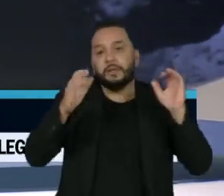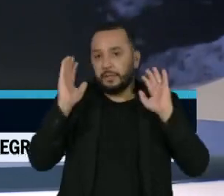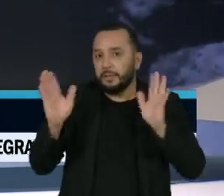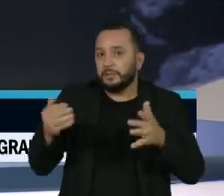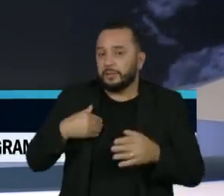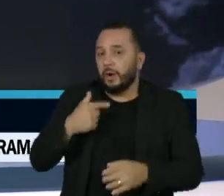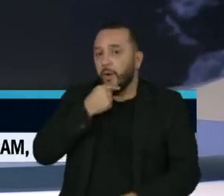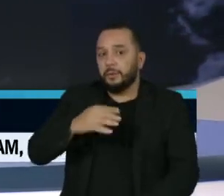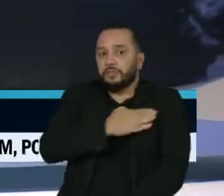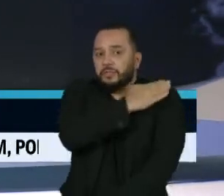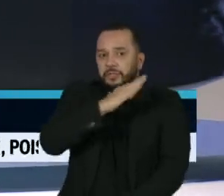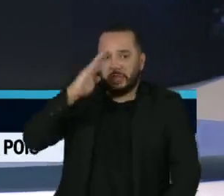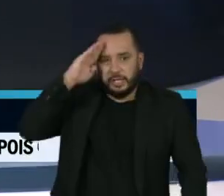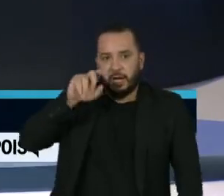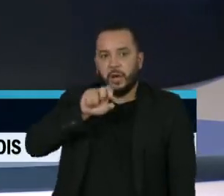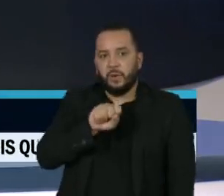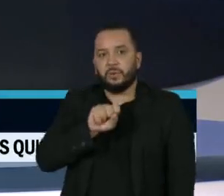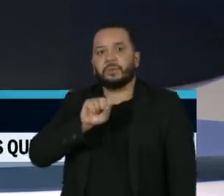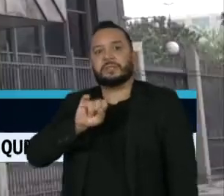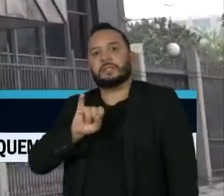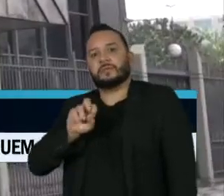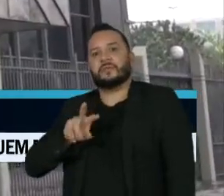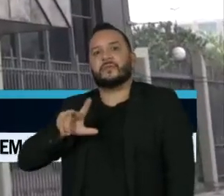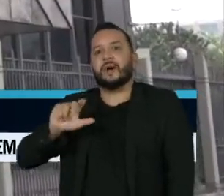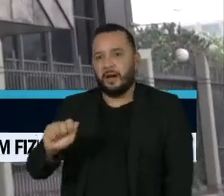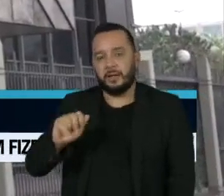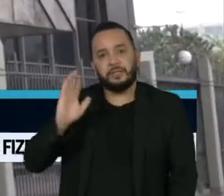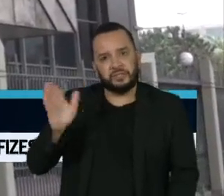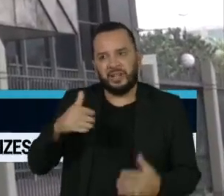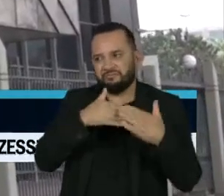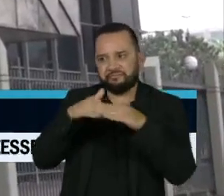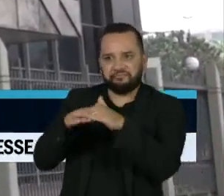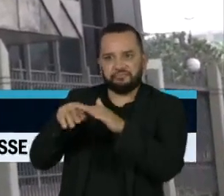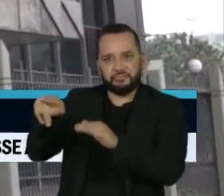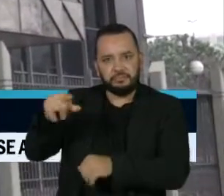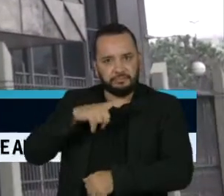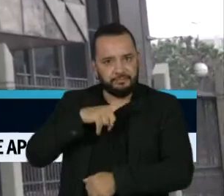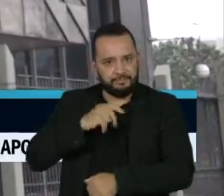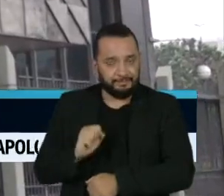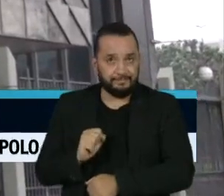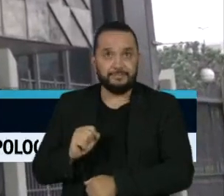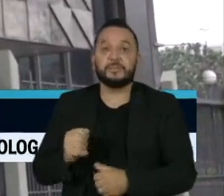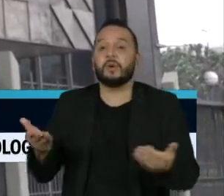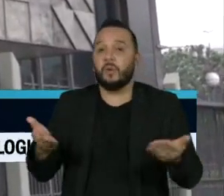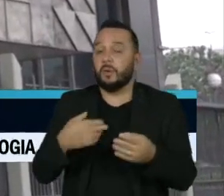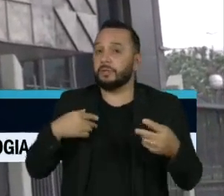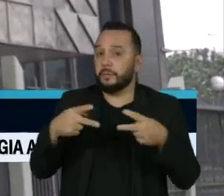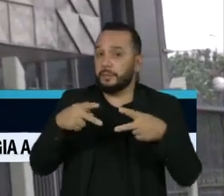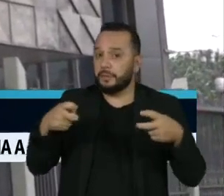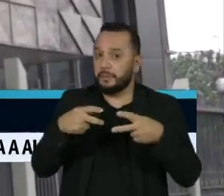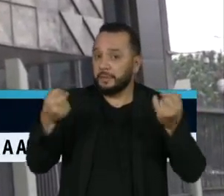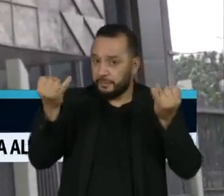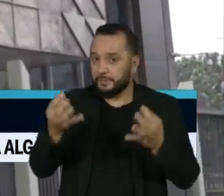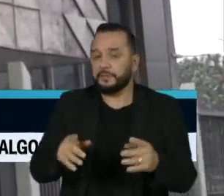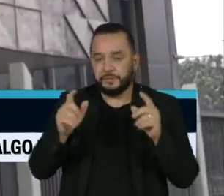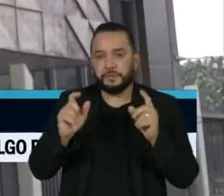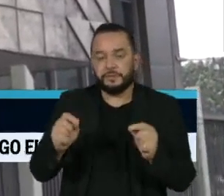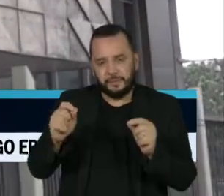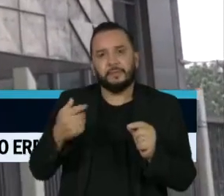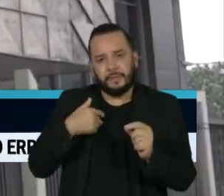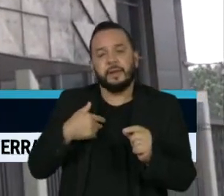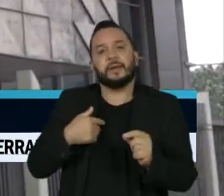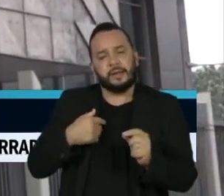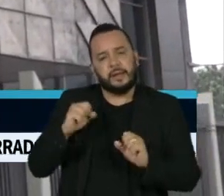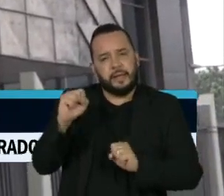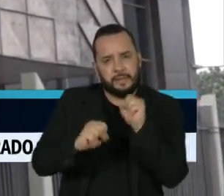Silvio Luna, que está no comando da empresa. Em nota divulgada hoje, a Petrobras informa que a cautela da empresa